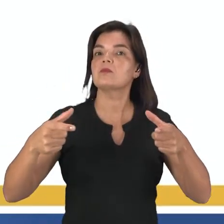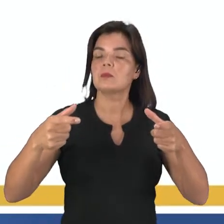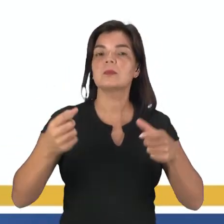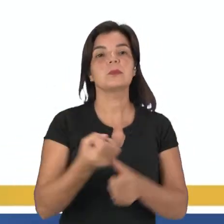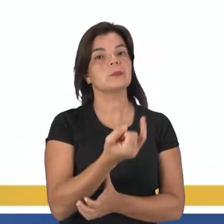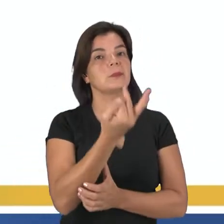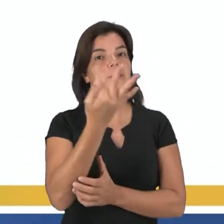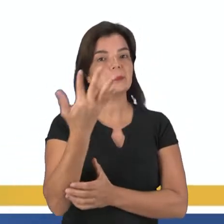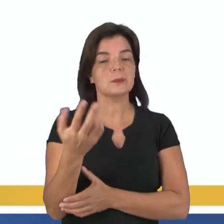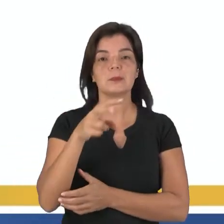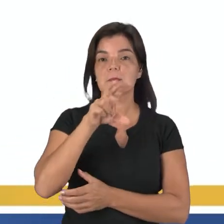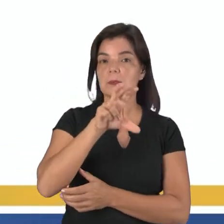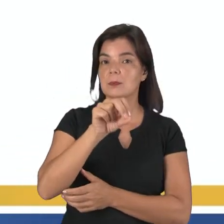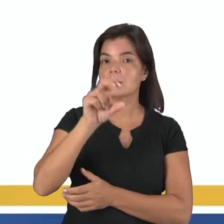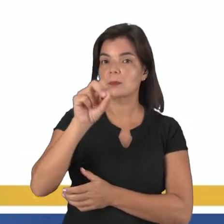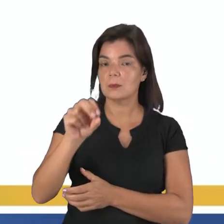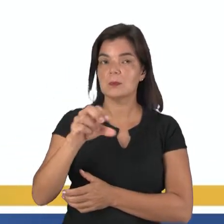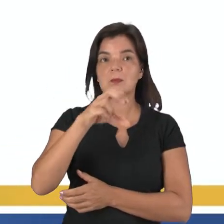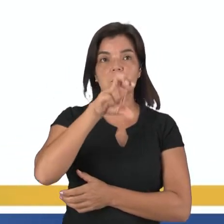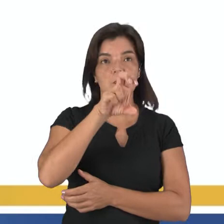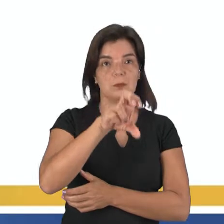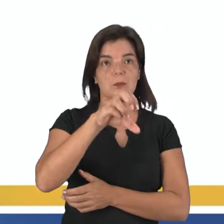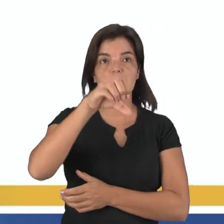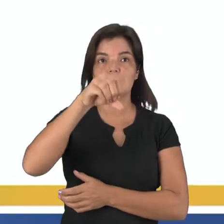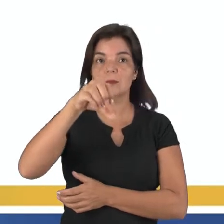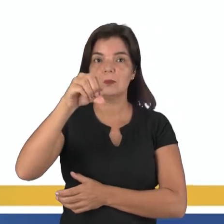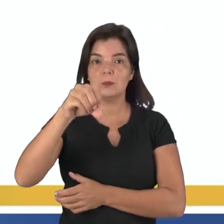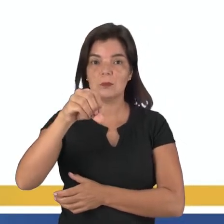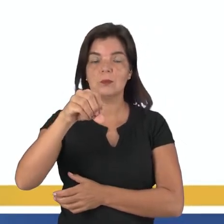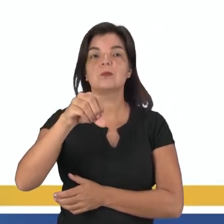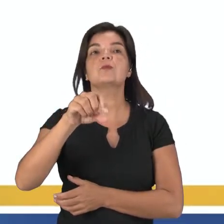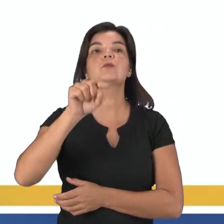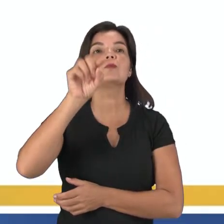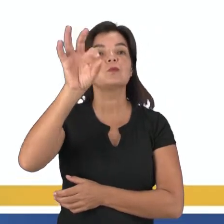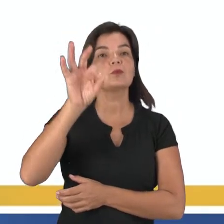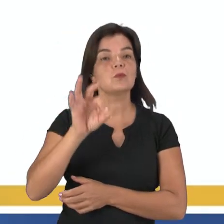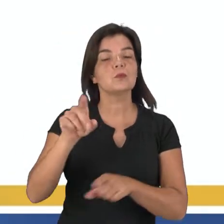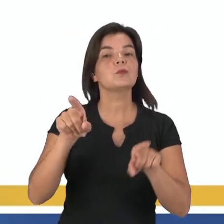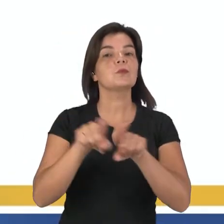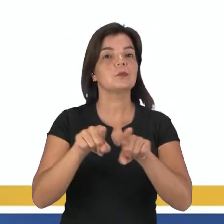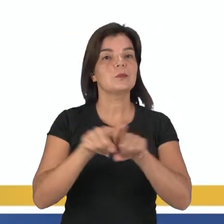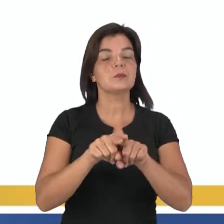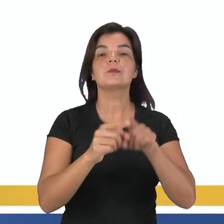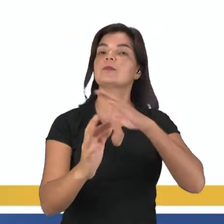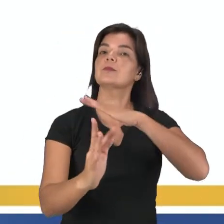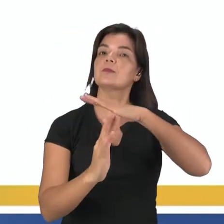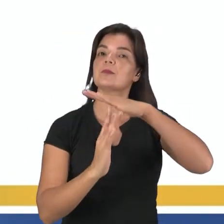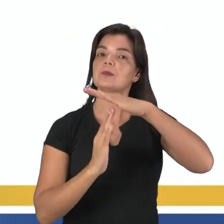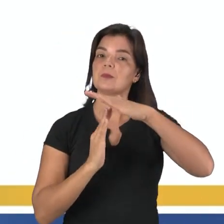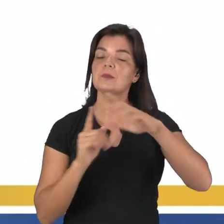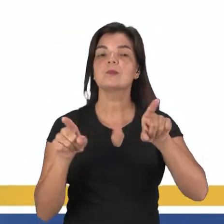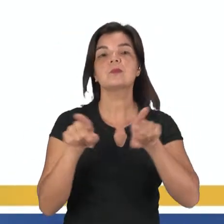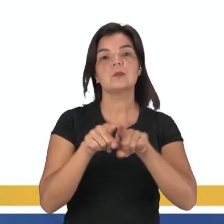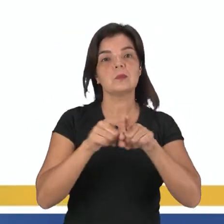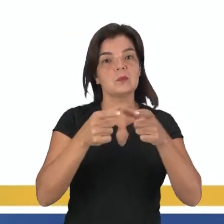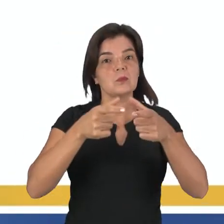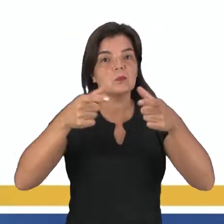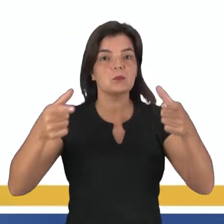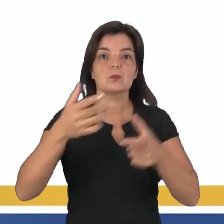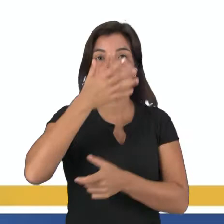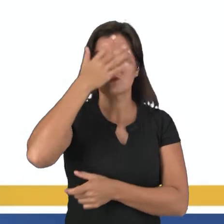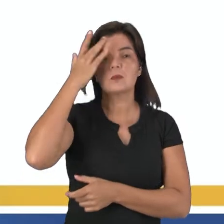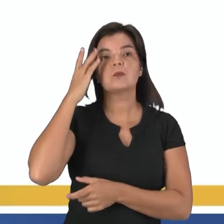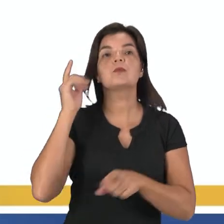quantidade, 598%, estimulando uma migração que elevou o número de